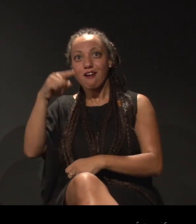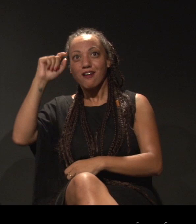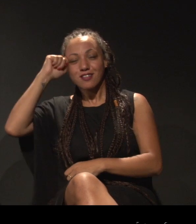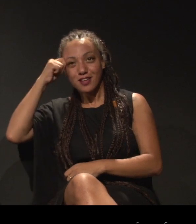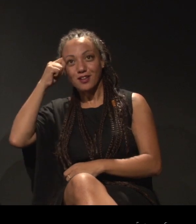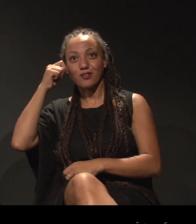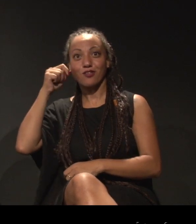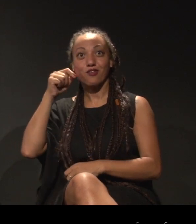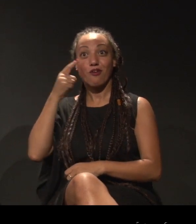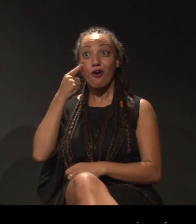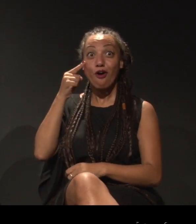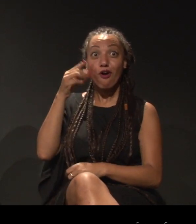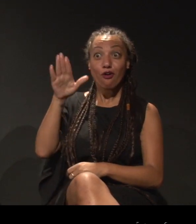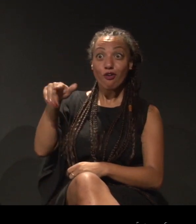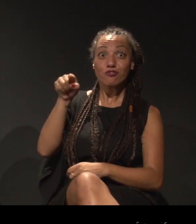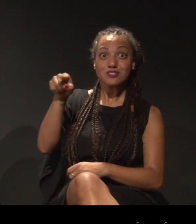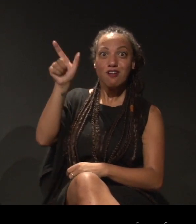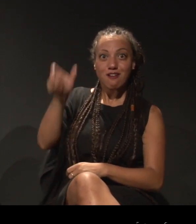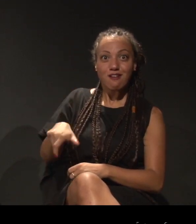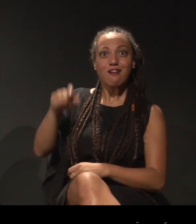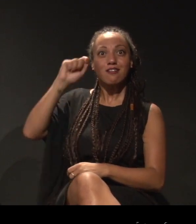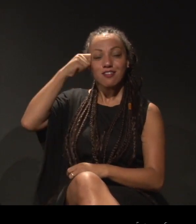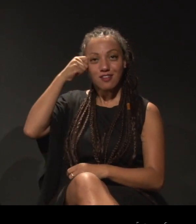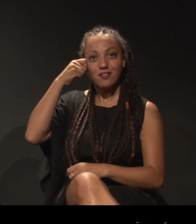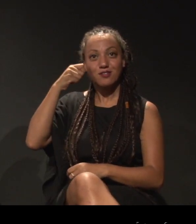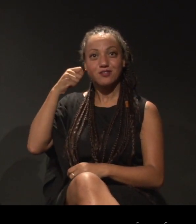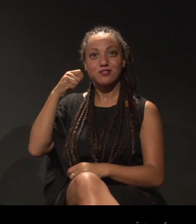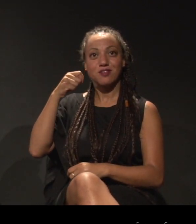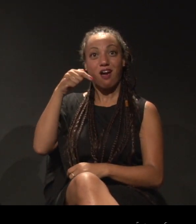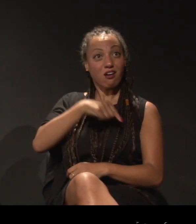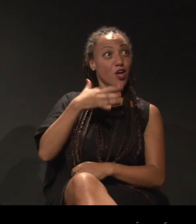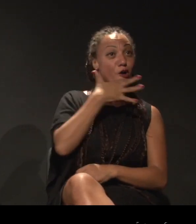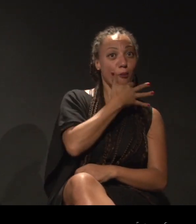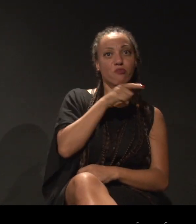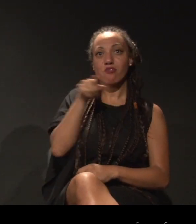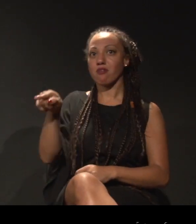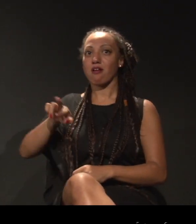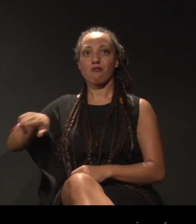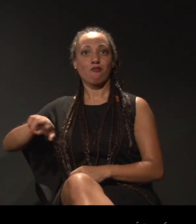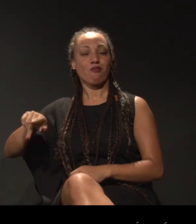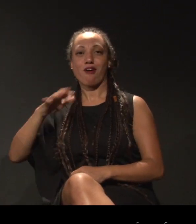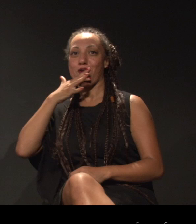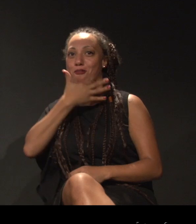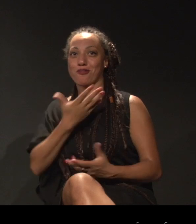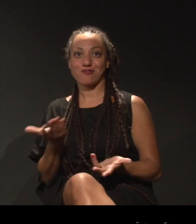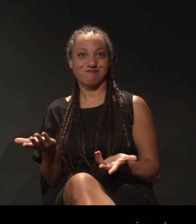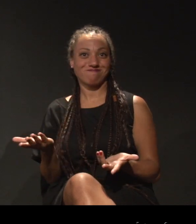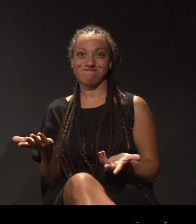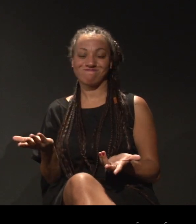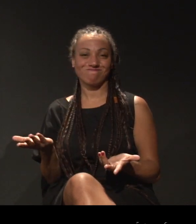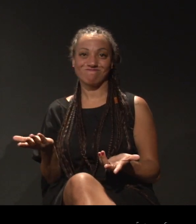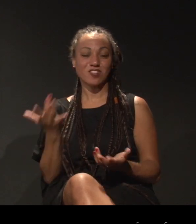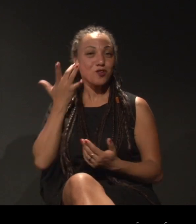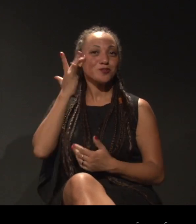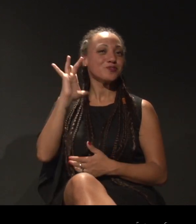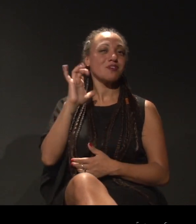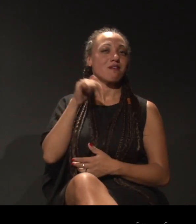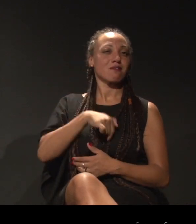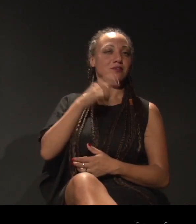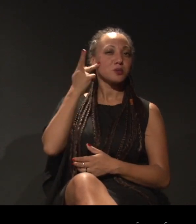E isso que, para a gente, é tão óbvio, é dado lá, não. Não é. Eu não sei se aqui